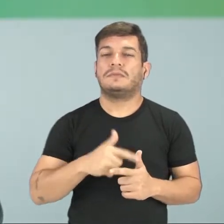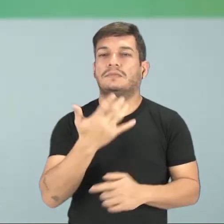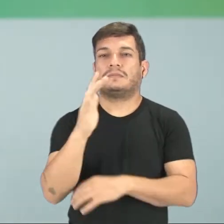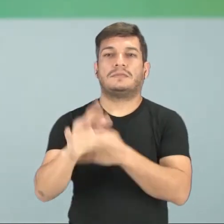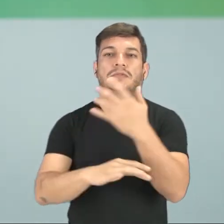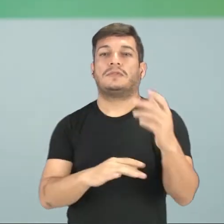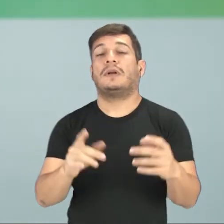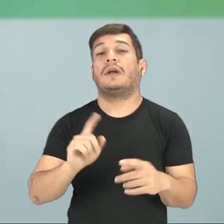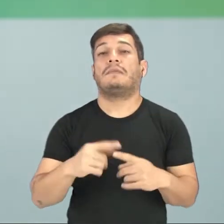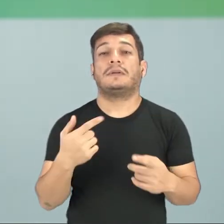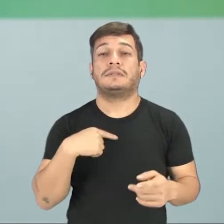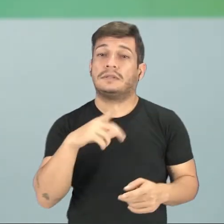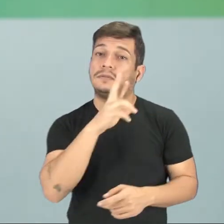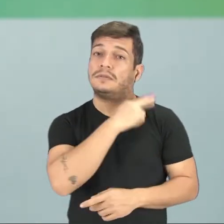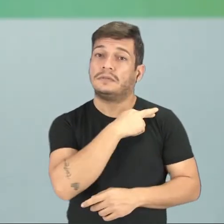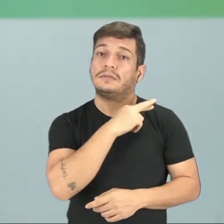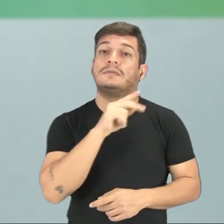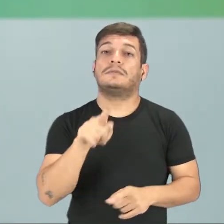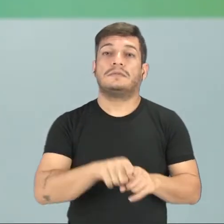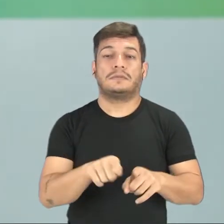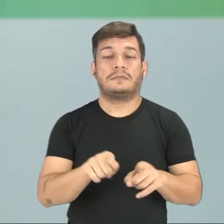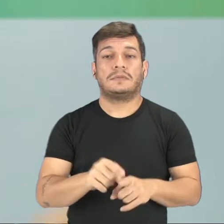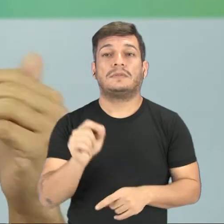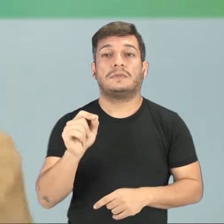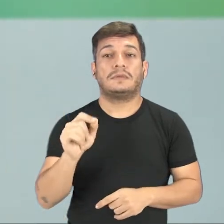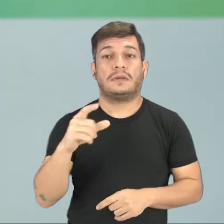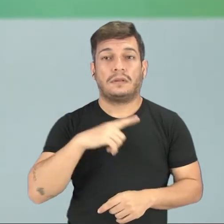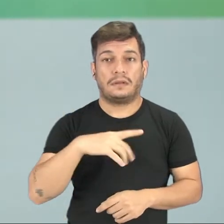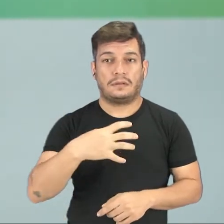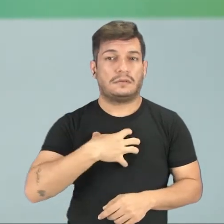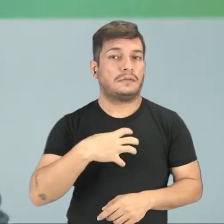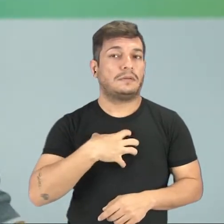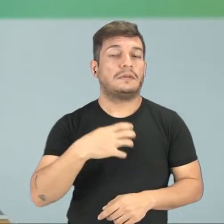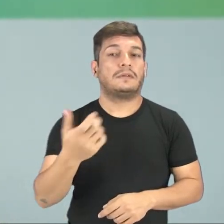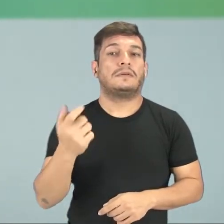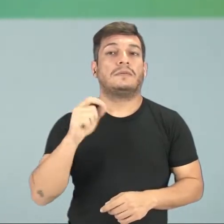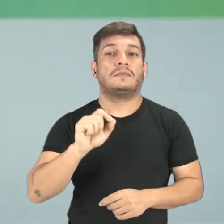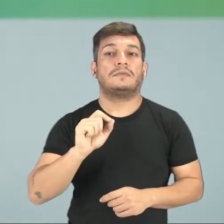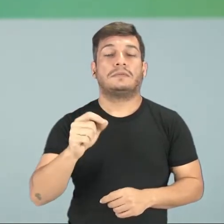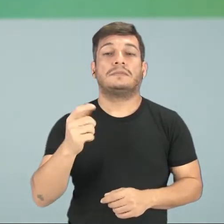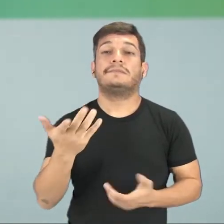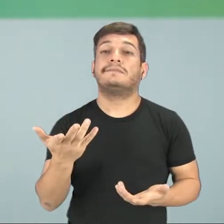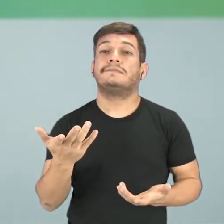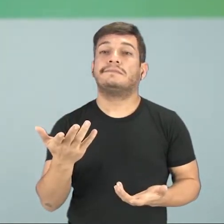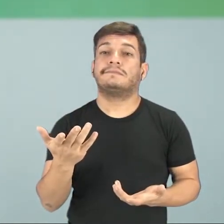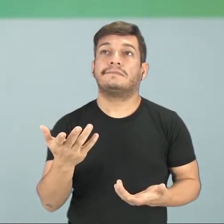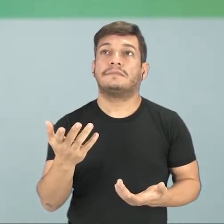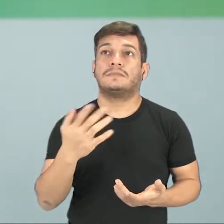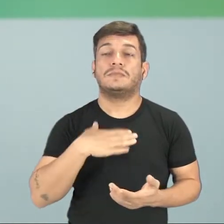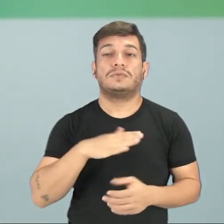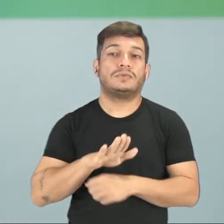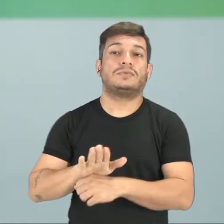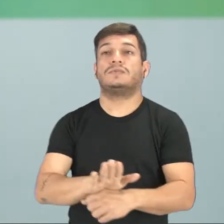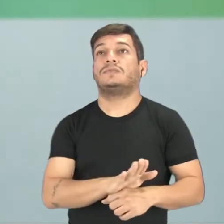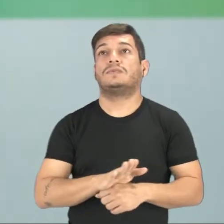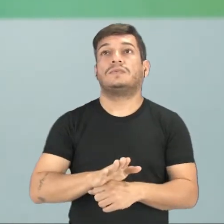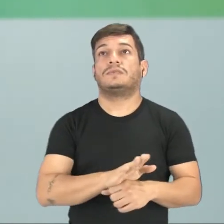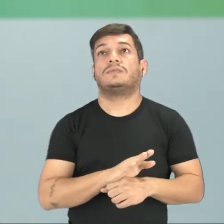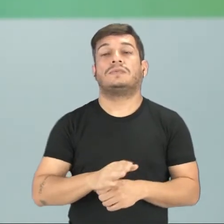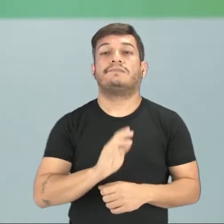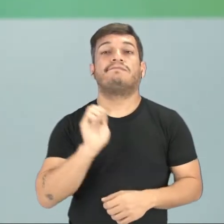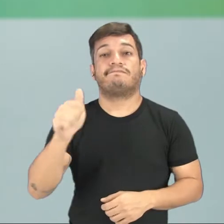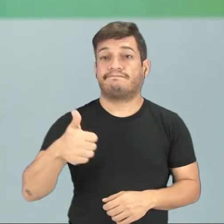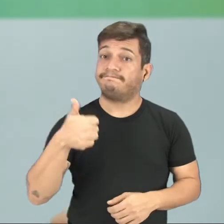responsável. E, inclusive, ter atitudes no sentido de contribuir de maneira